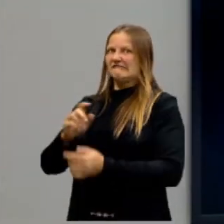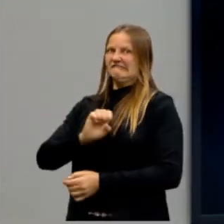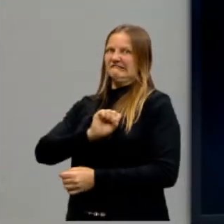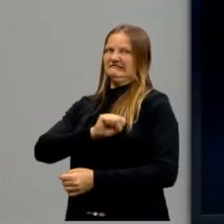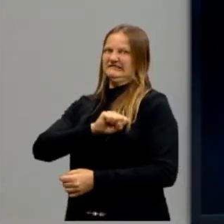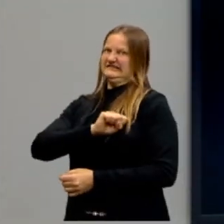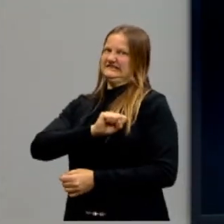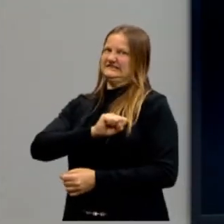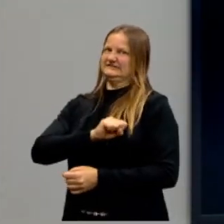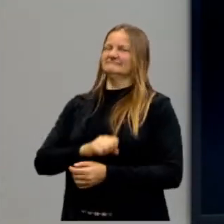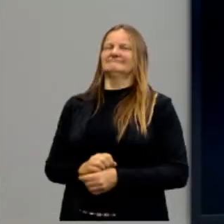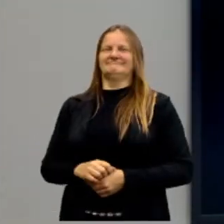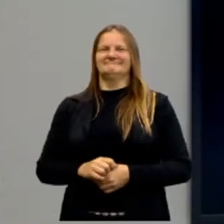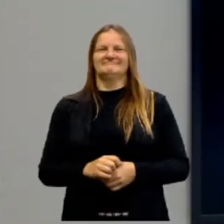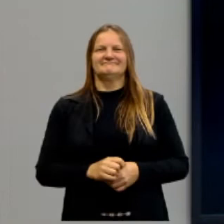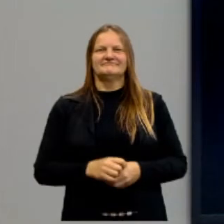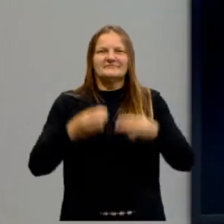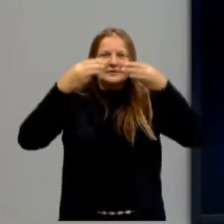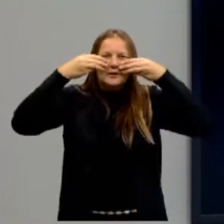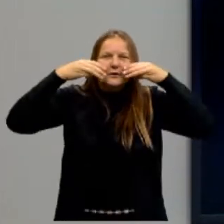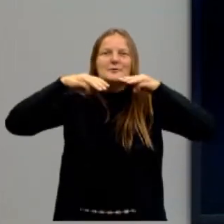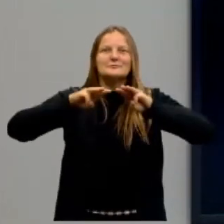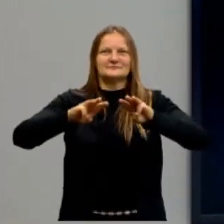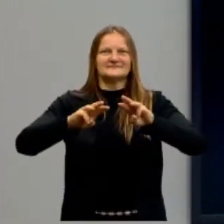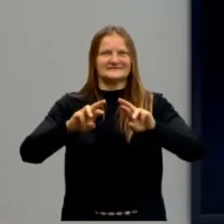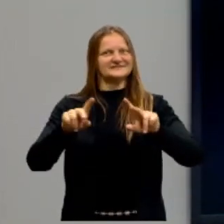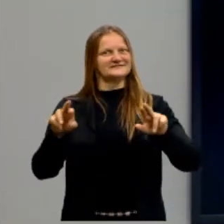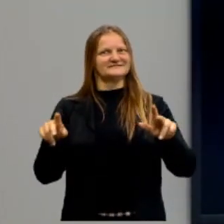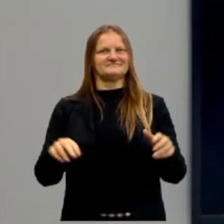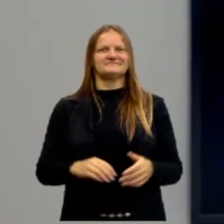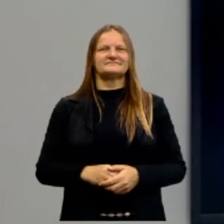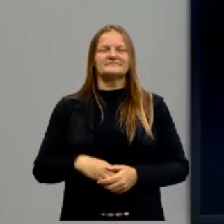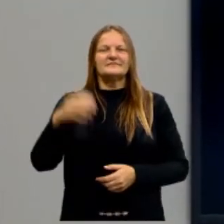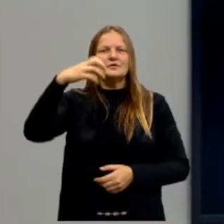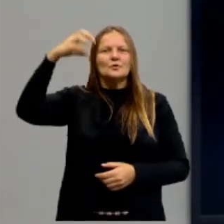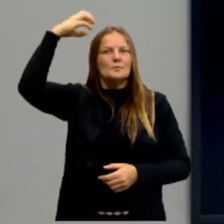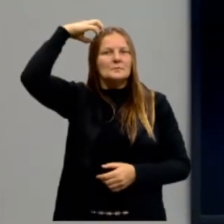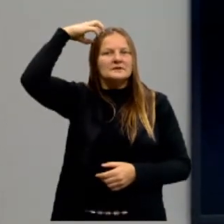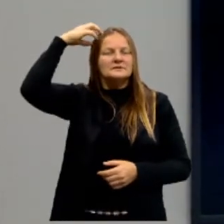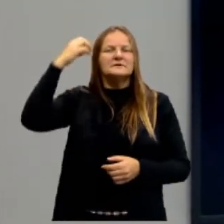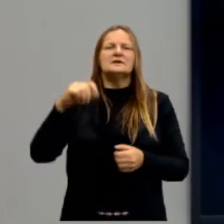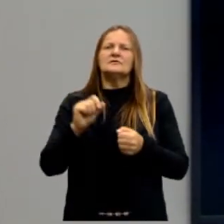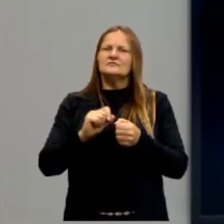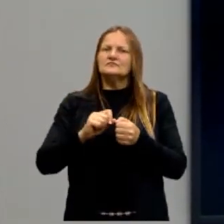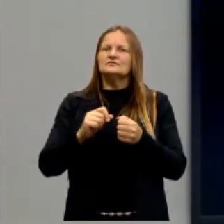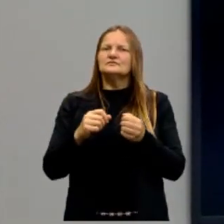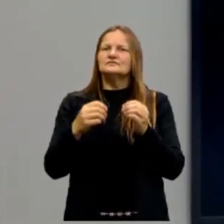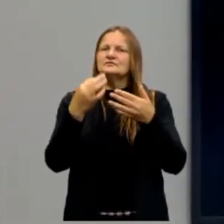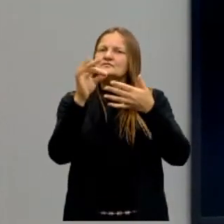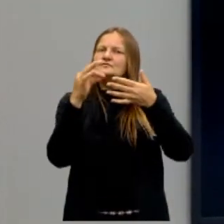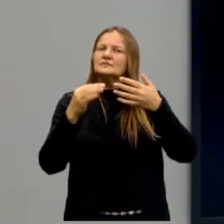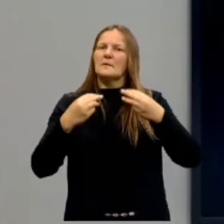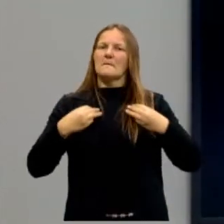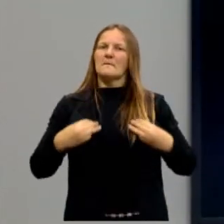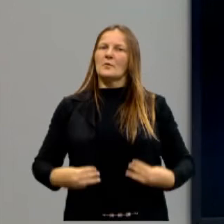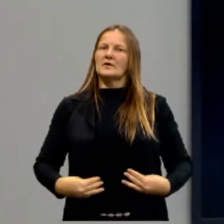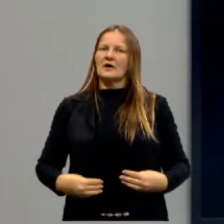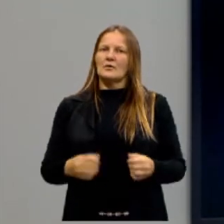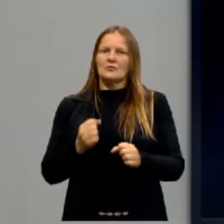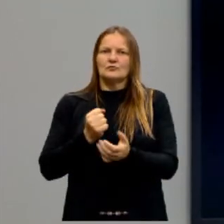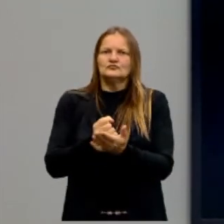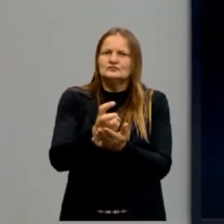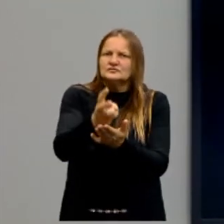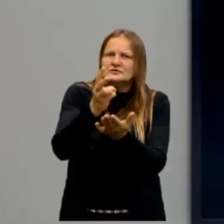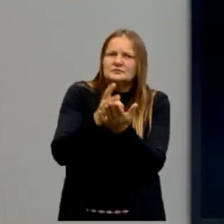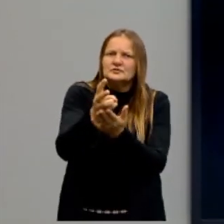Maquiavel. Não tem nada a ver. Maquiavel não era maquiavélico. O príncipe poderia até mesmo desrespeitar certos princípios morais, a fim de conservar a